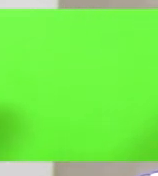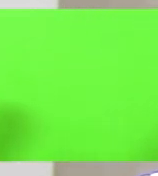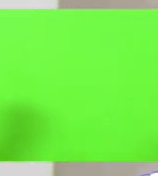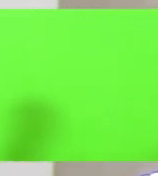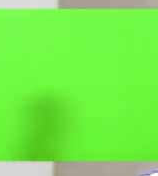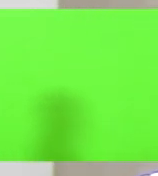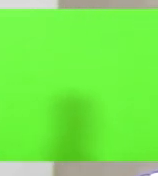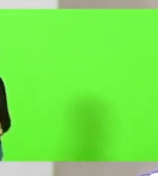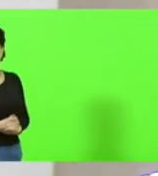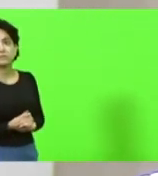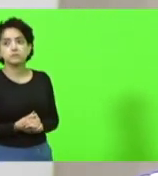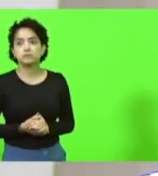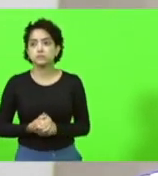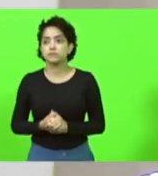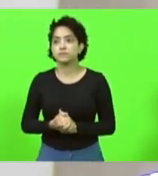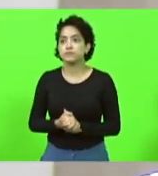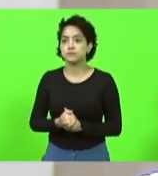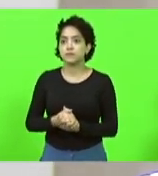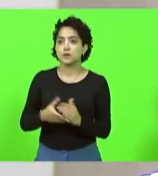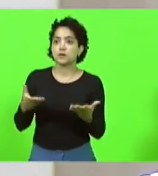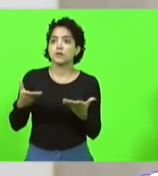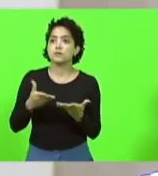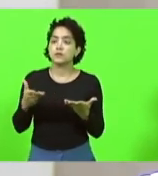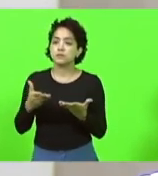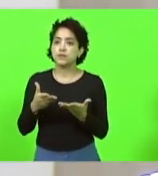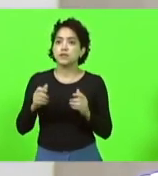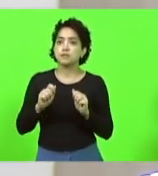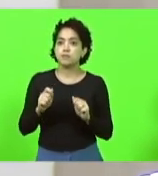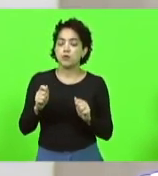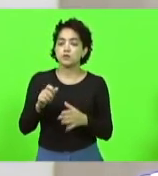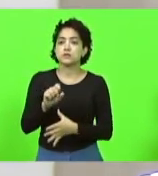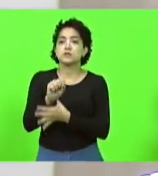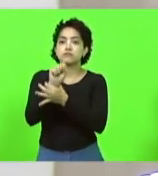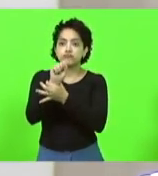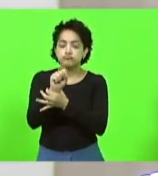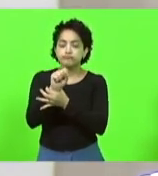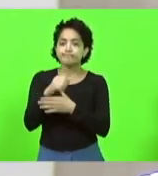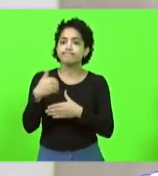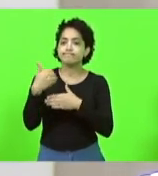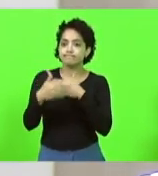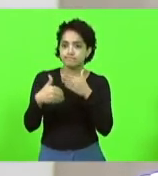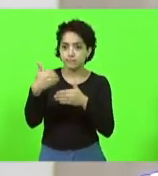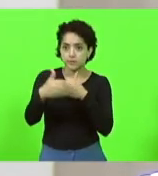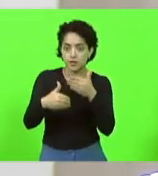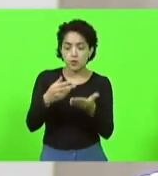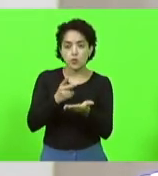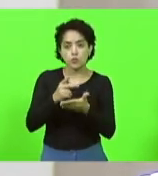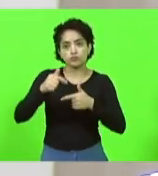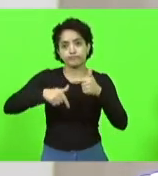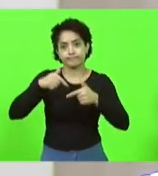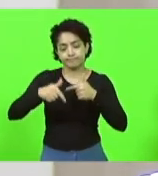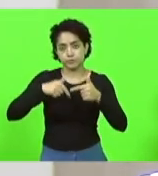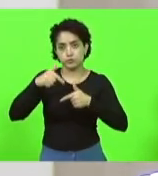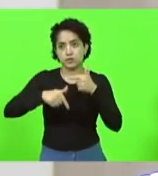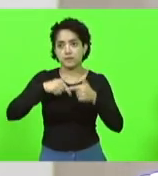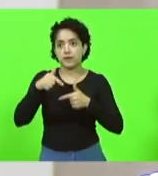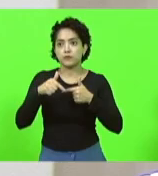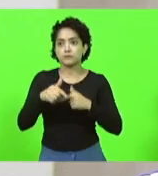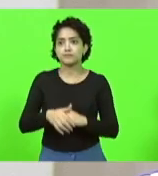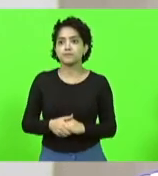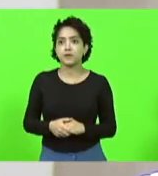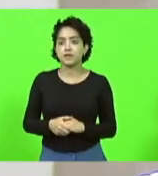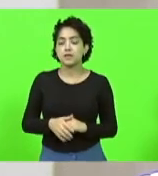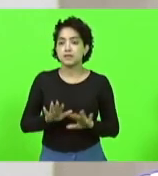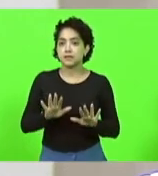lhe dê segurança na continuidade da atividade. É